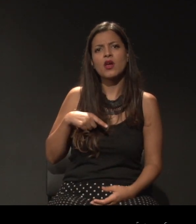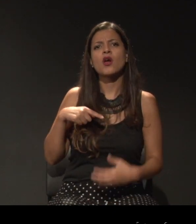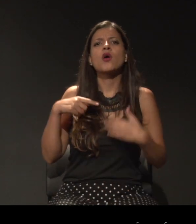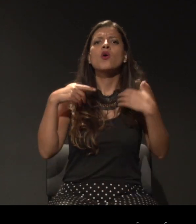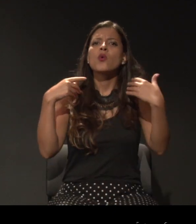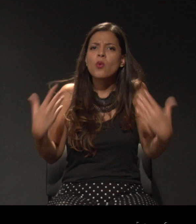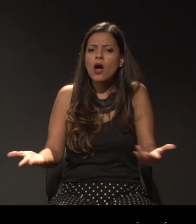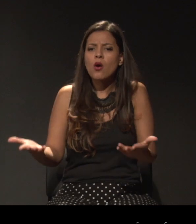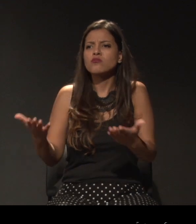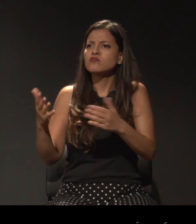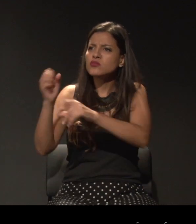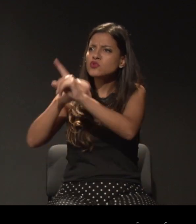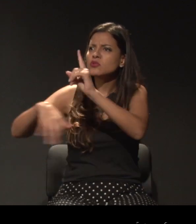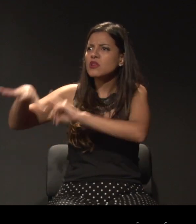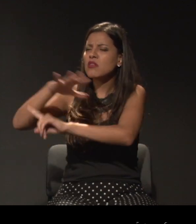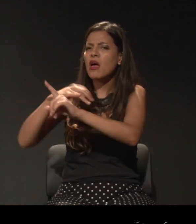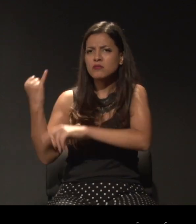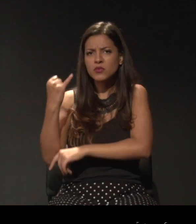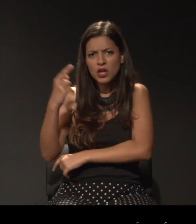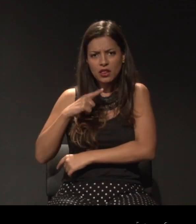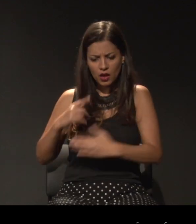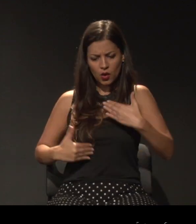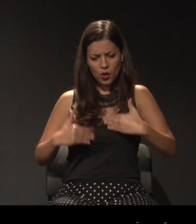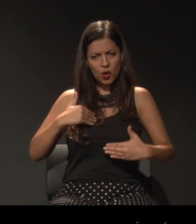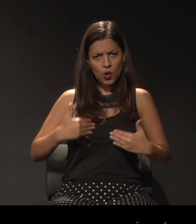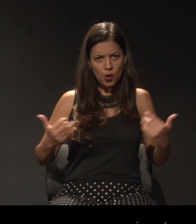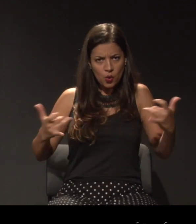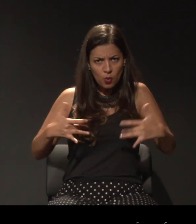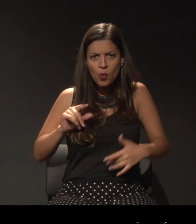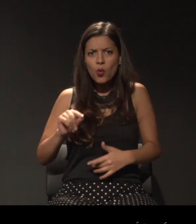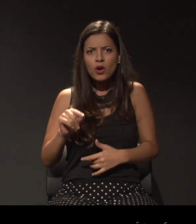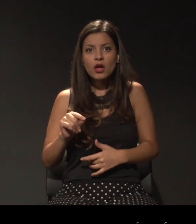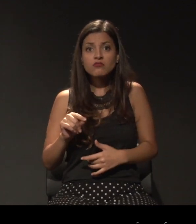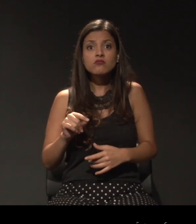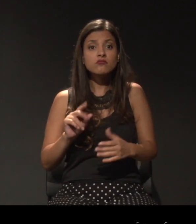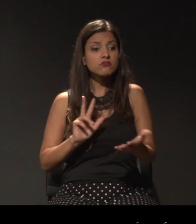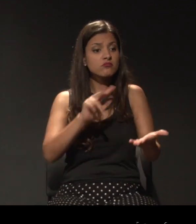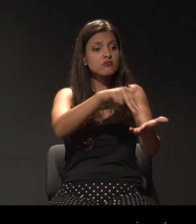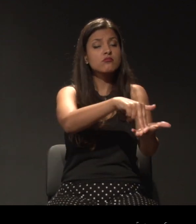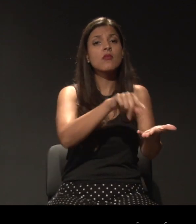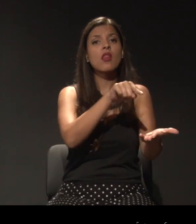desse corpo na sociedade? E qual é o lugar que eu quero que esse corpo esteja?